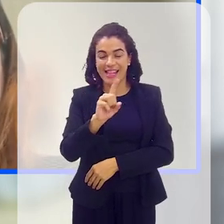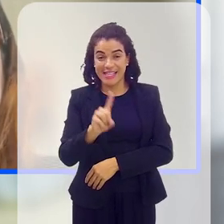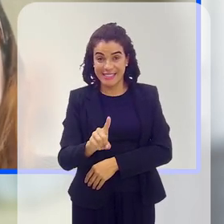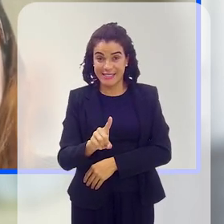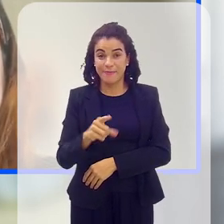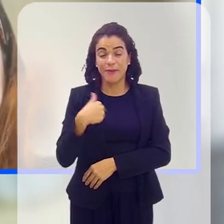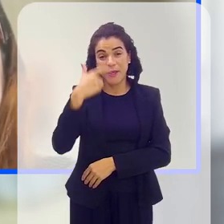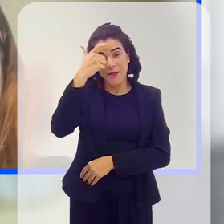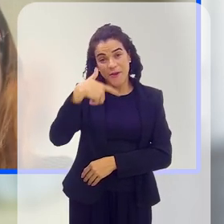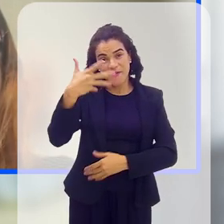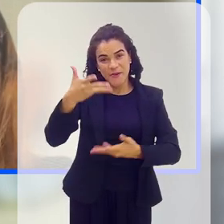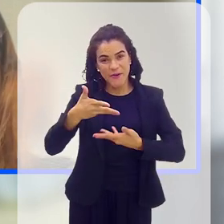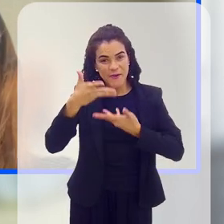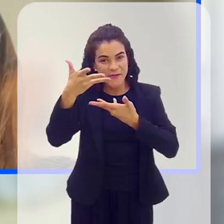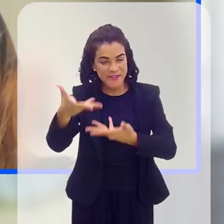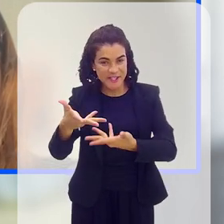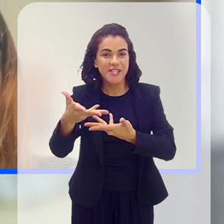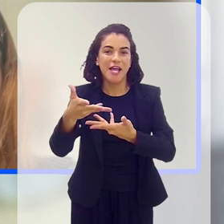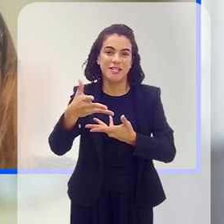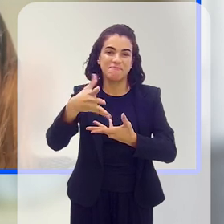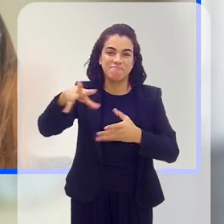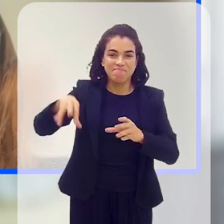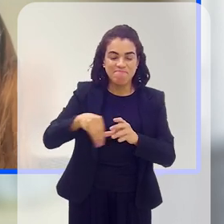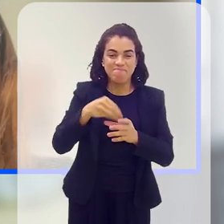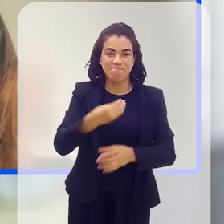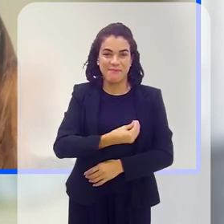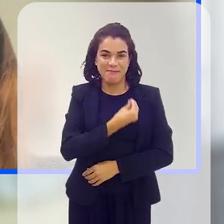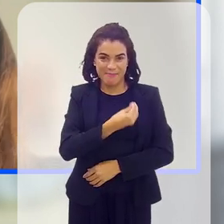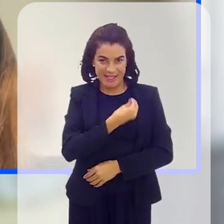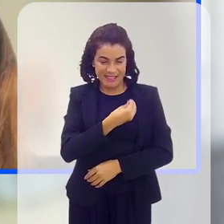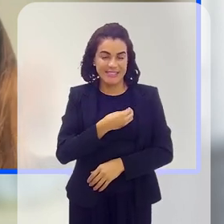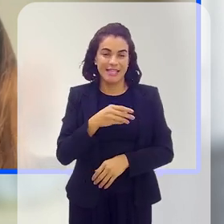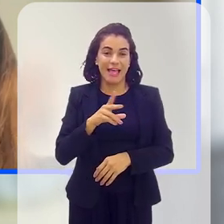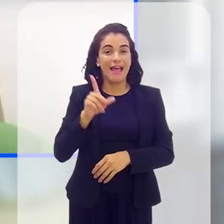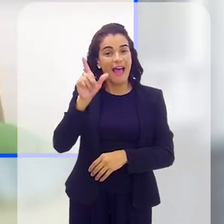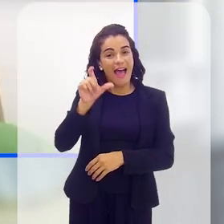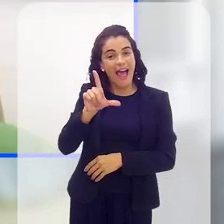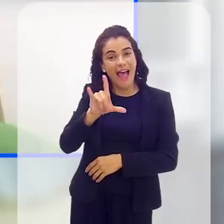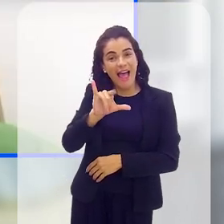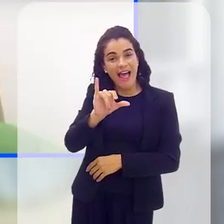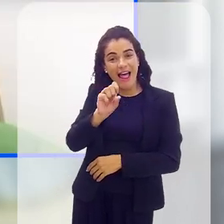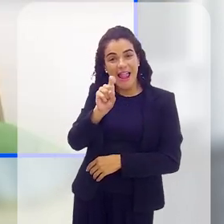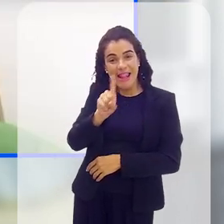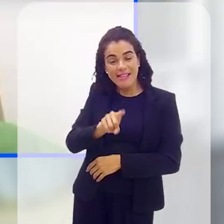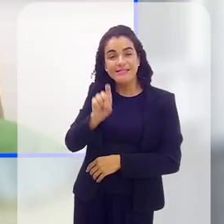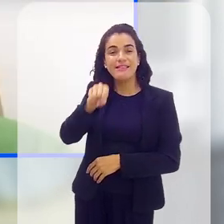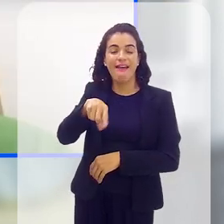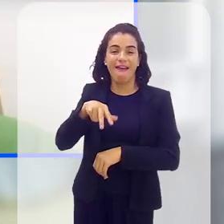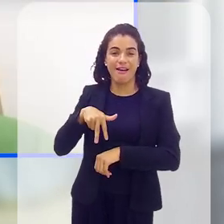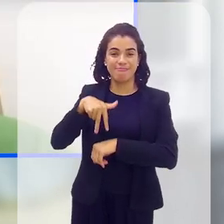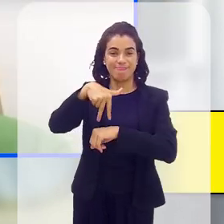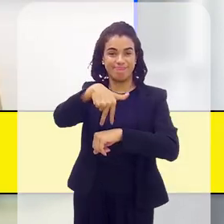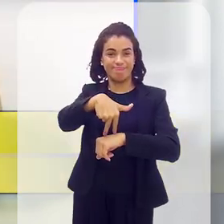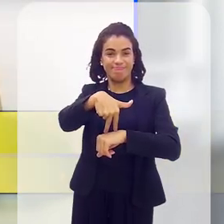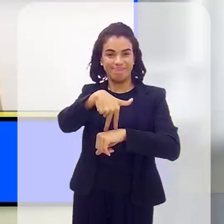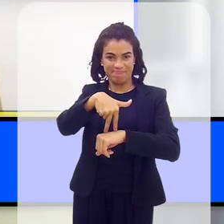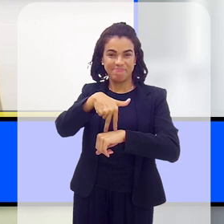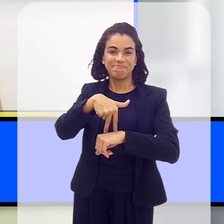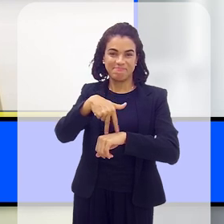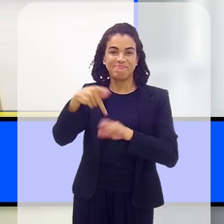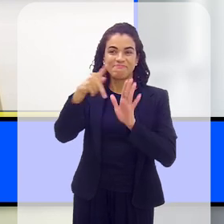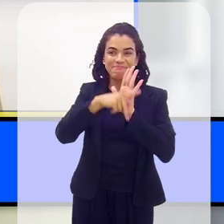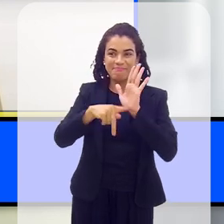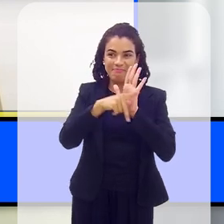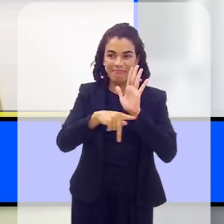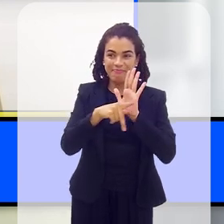Fiquei convidada para fazer esse projeto. A Liz ser a protagonista desse projeto. Eu fiquei muito feliz. Porque